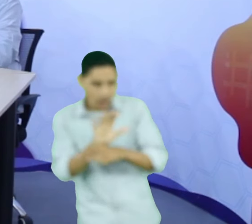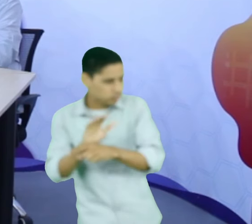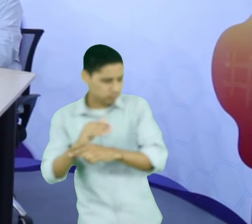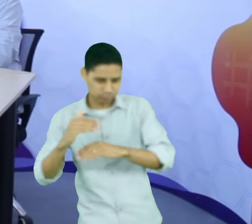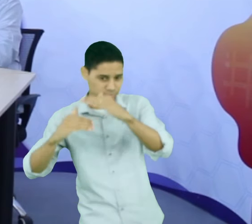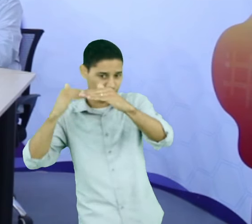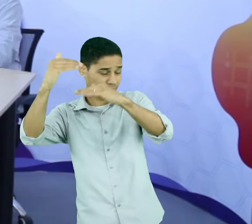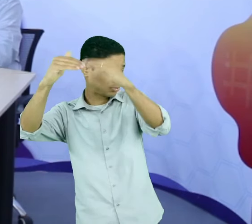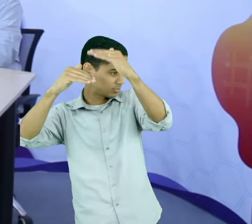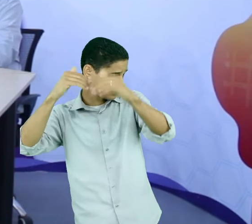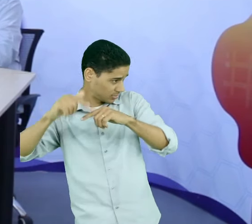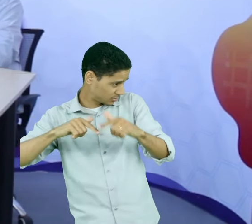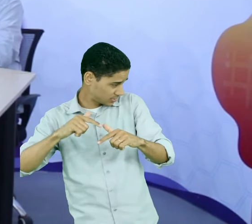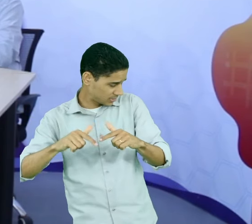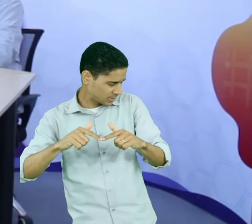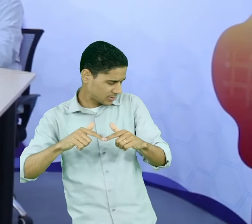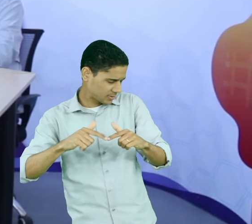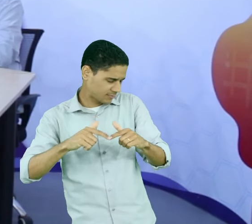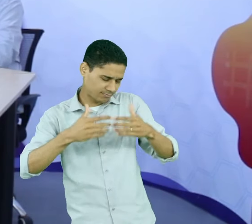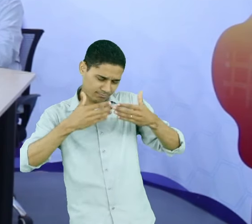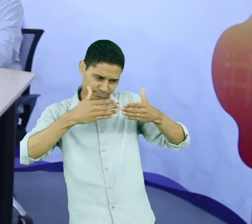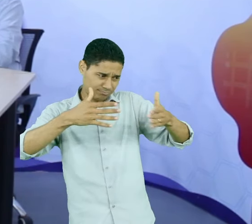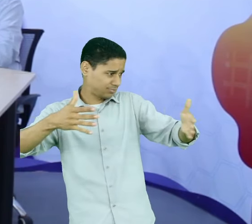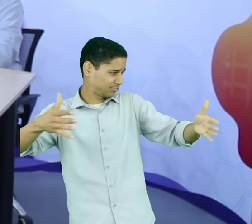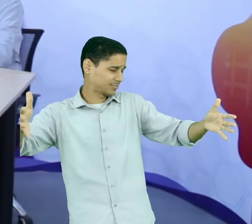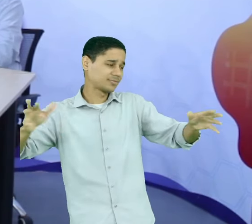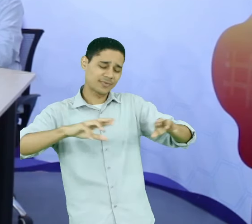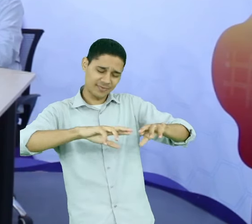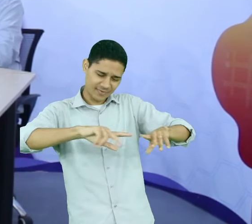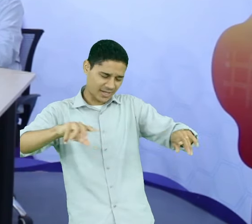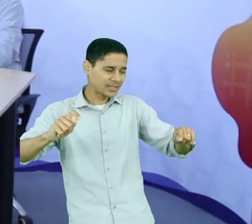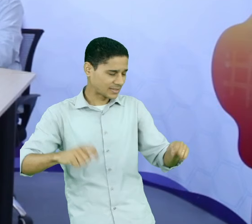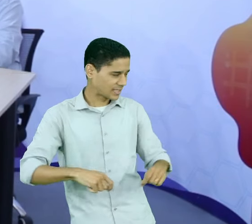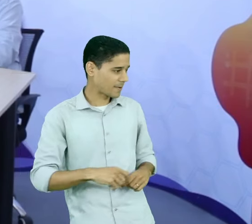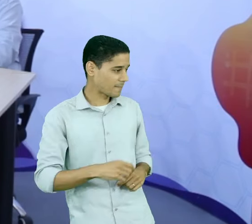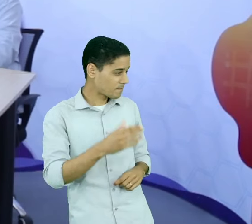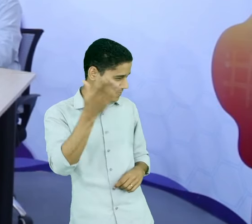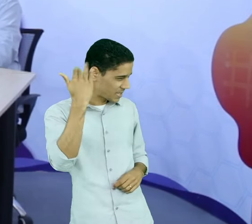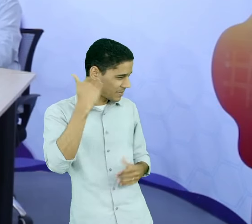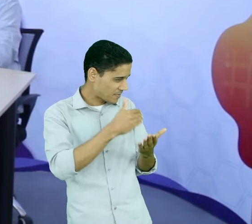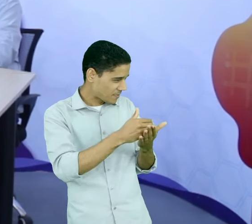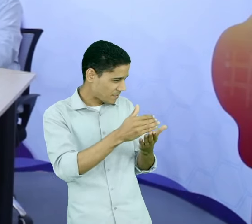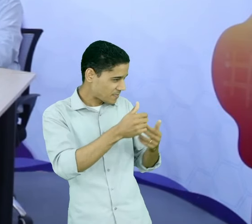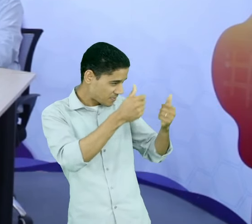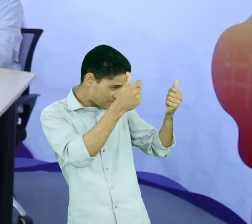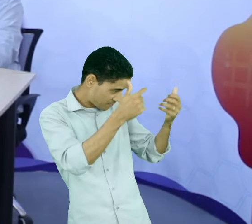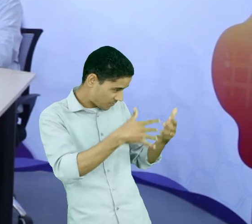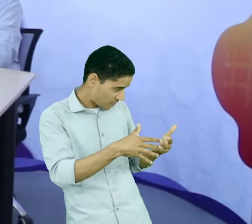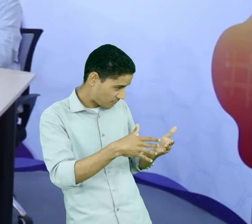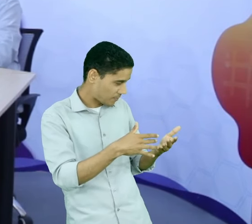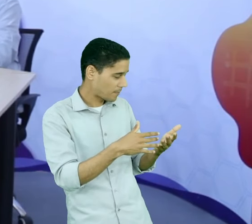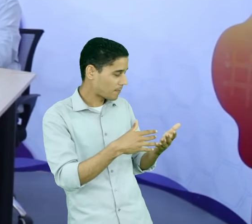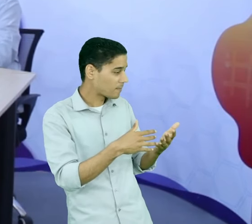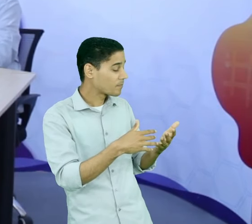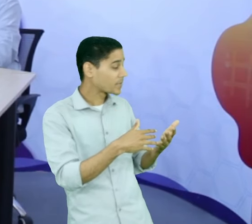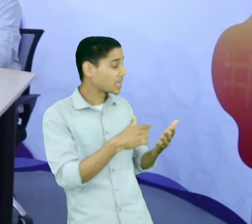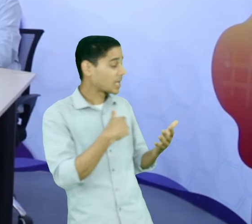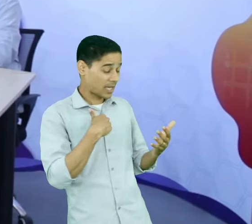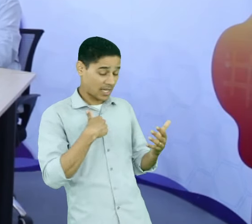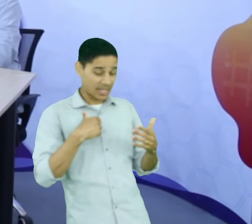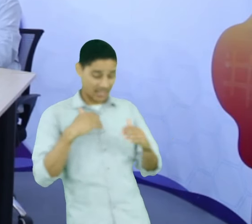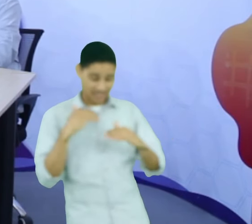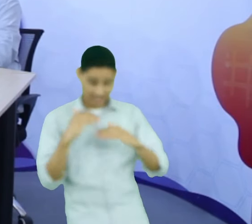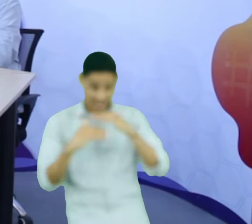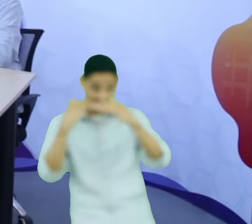falei lá naquela primeira pergunta, quando a gente falou um pouquinho de gestão de carreiras e a importância dela para